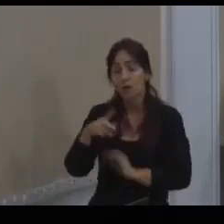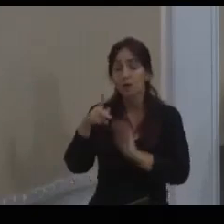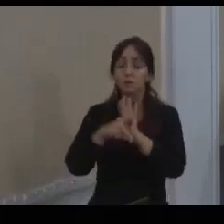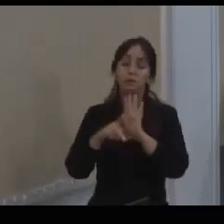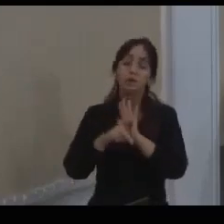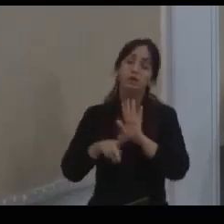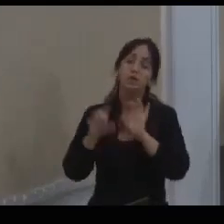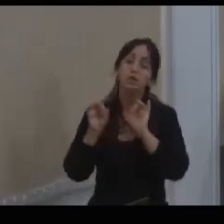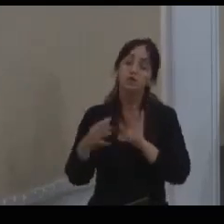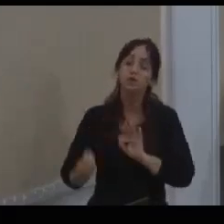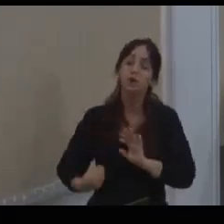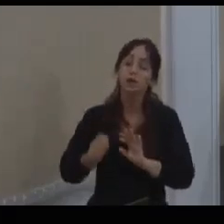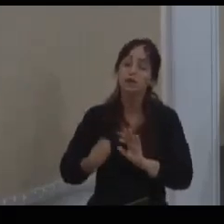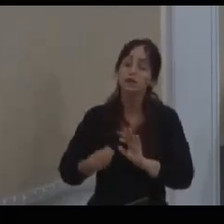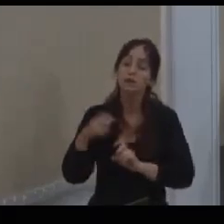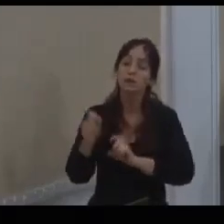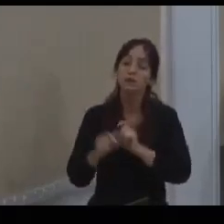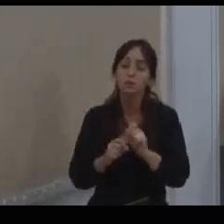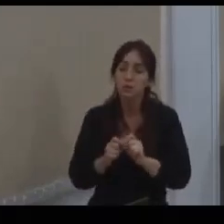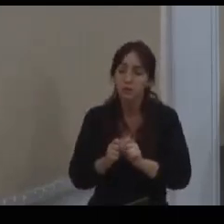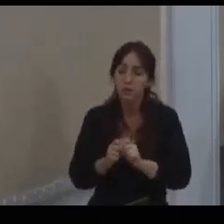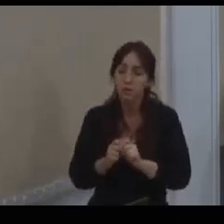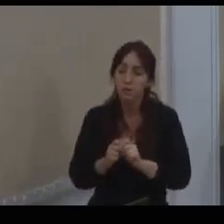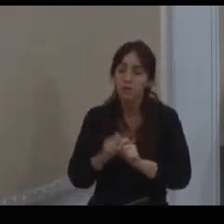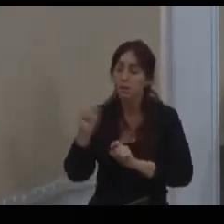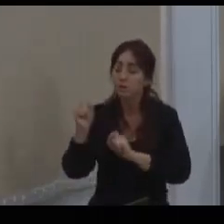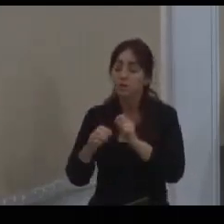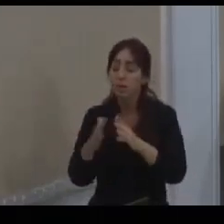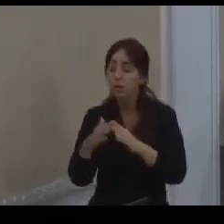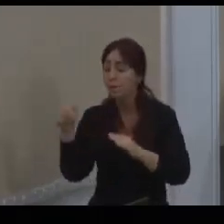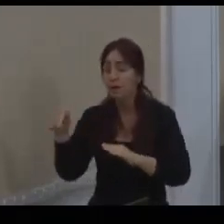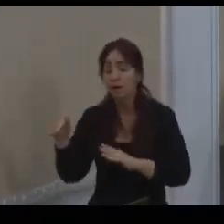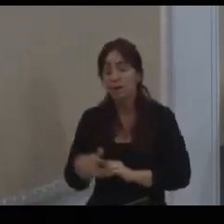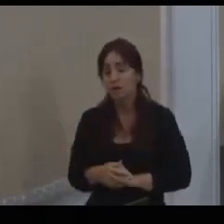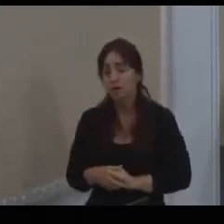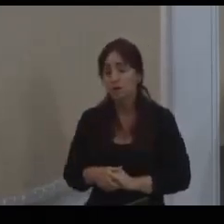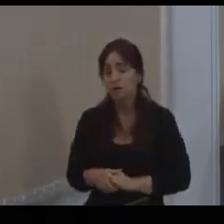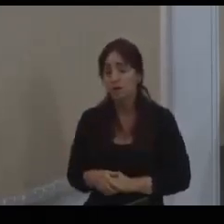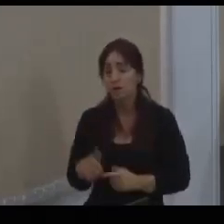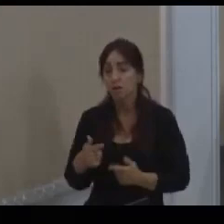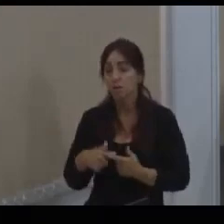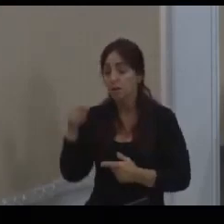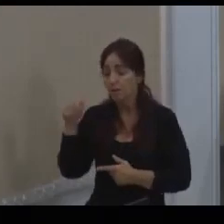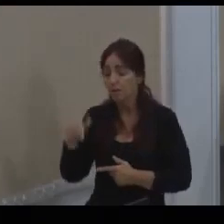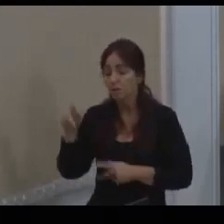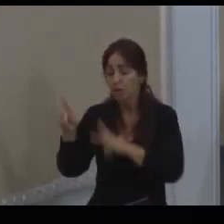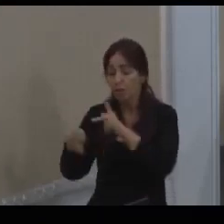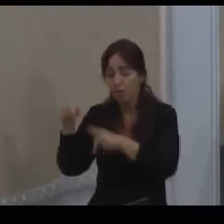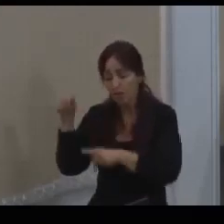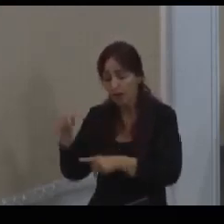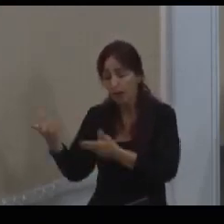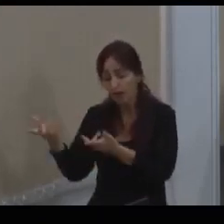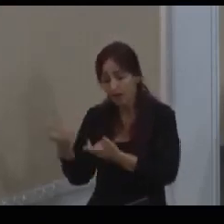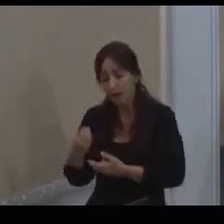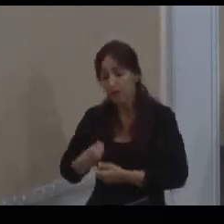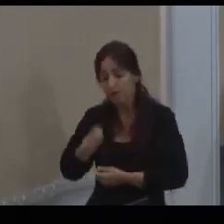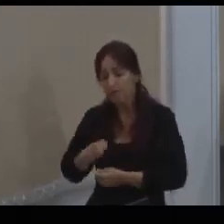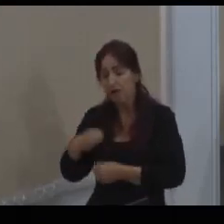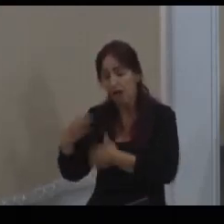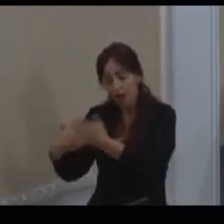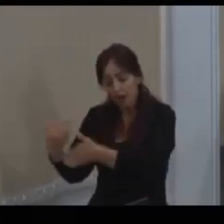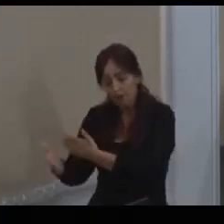existe na cabeça de quem não mora lá. Quem mora lá quer que fique lá que urbanize lá para ele permanecer lá.